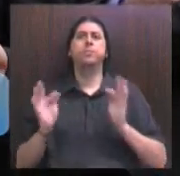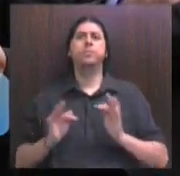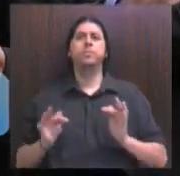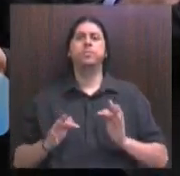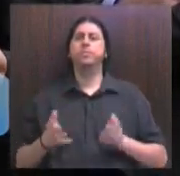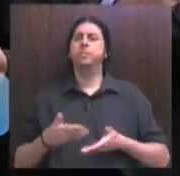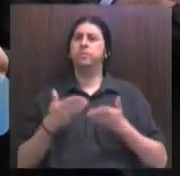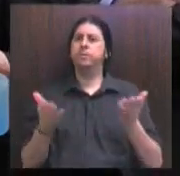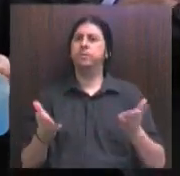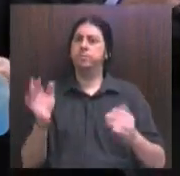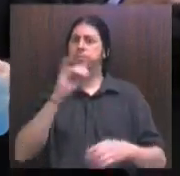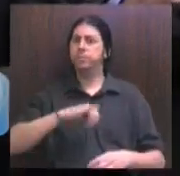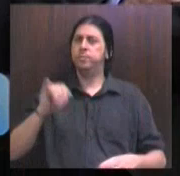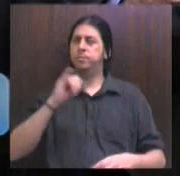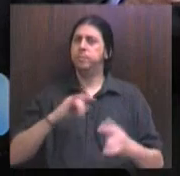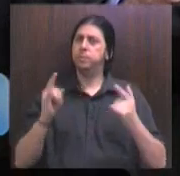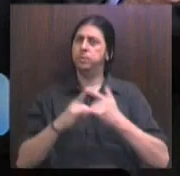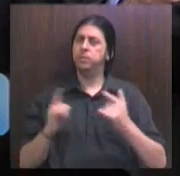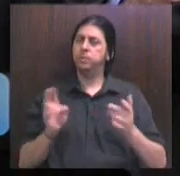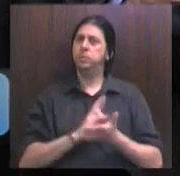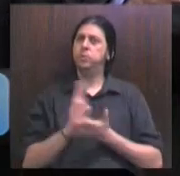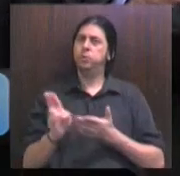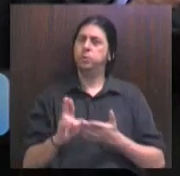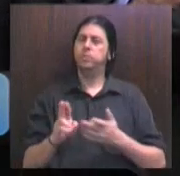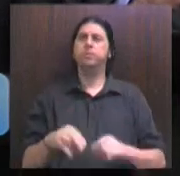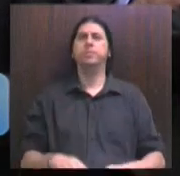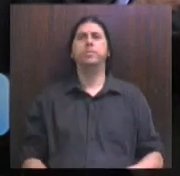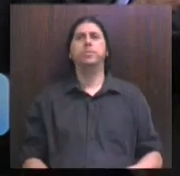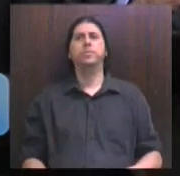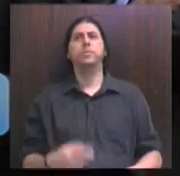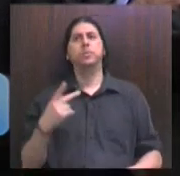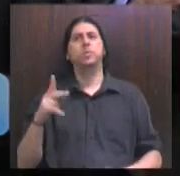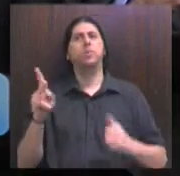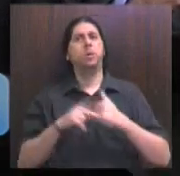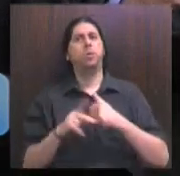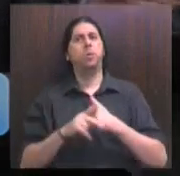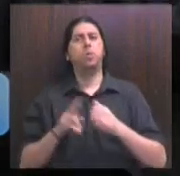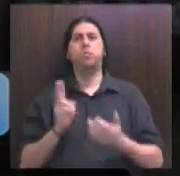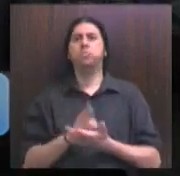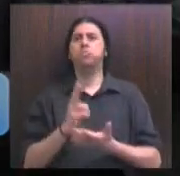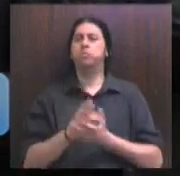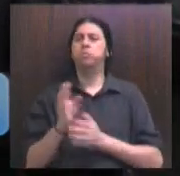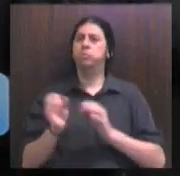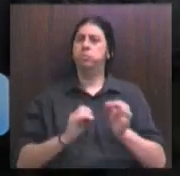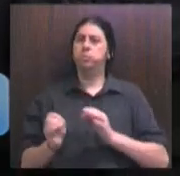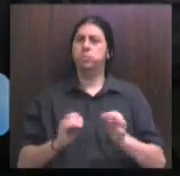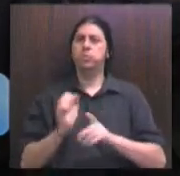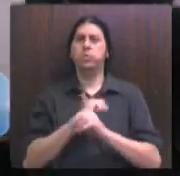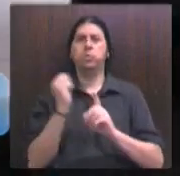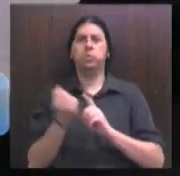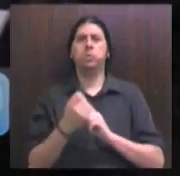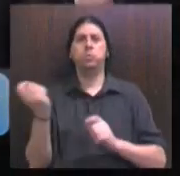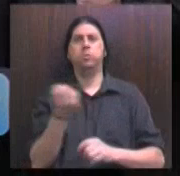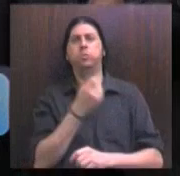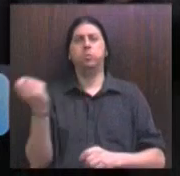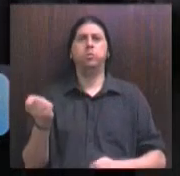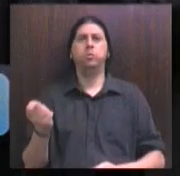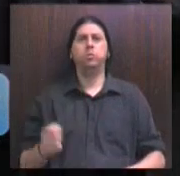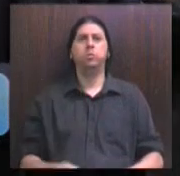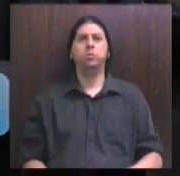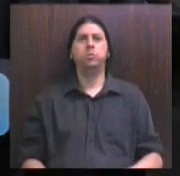importante entidade representativa pelo papel que exerce na sociedade gaúcha.